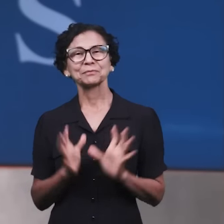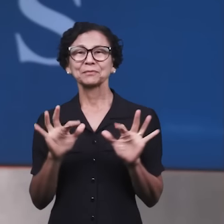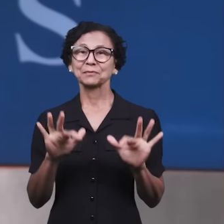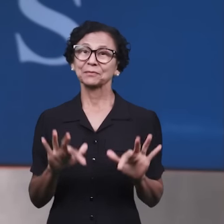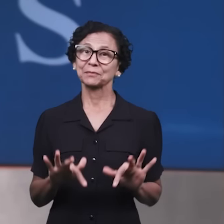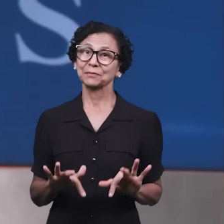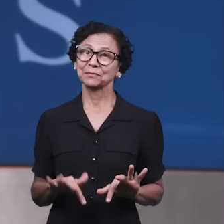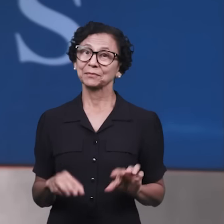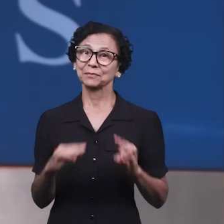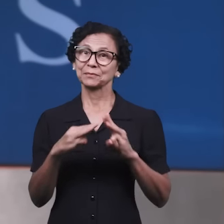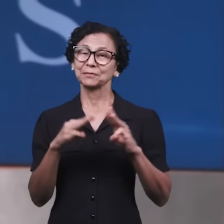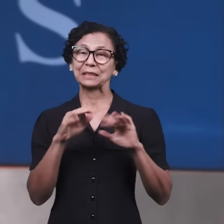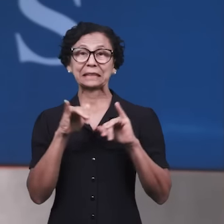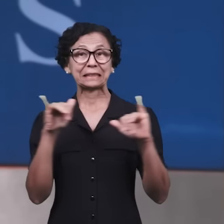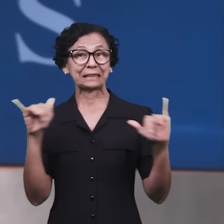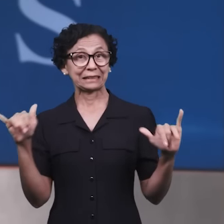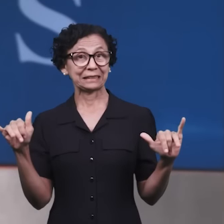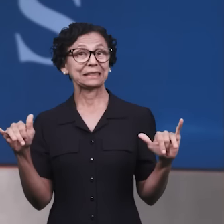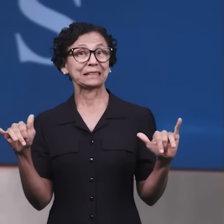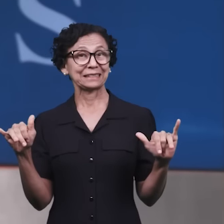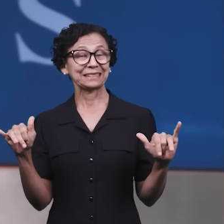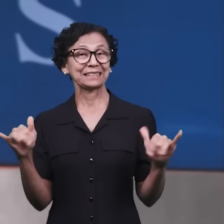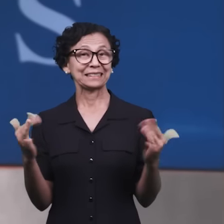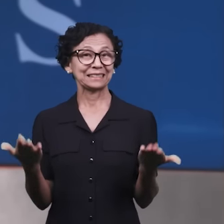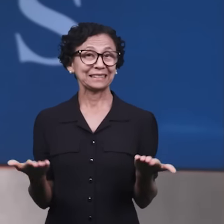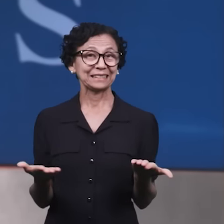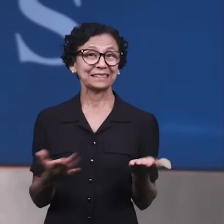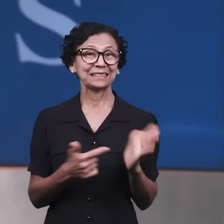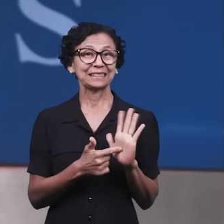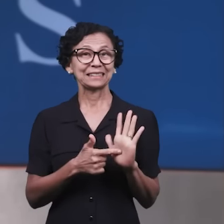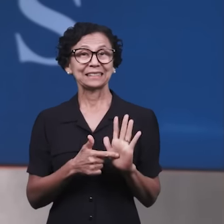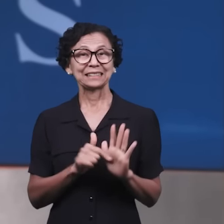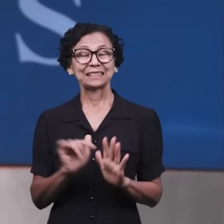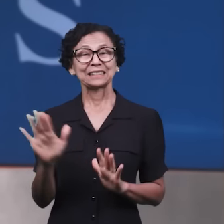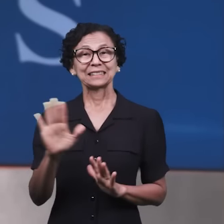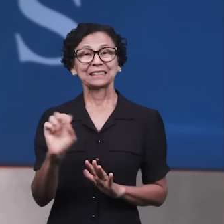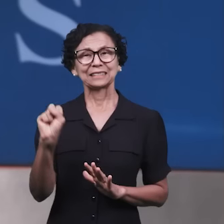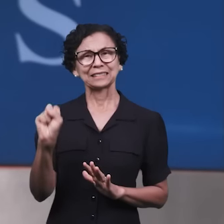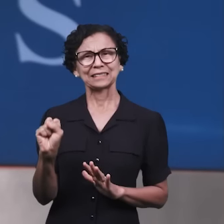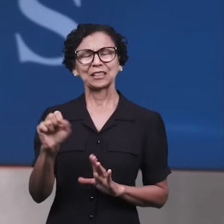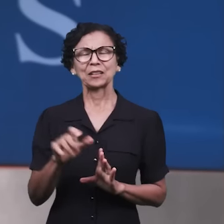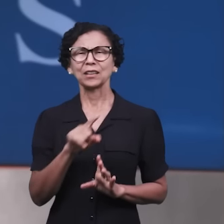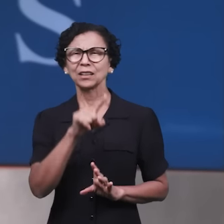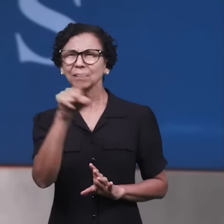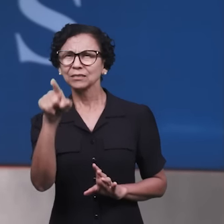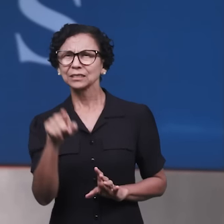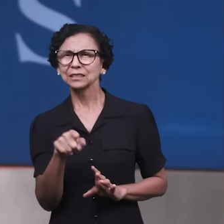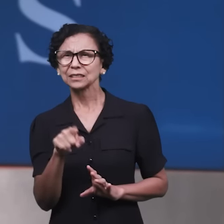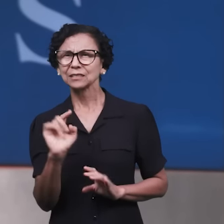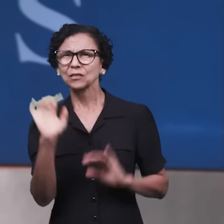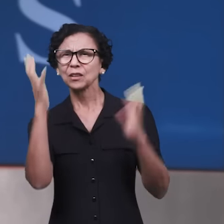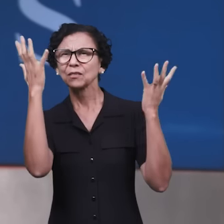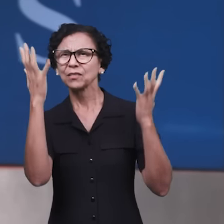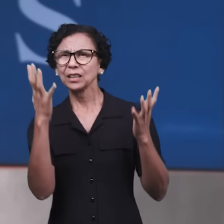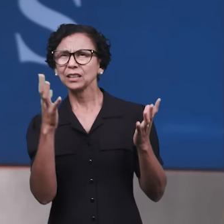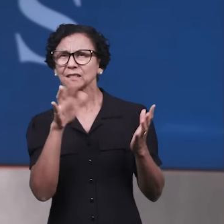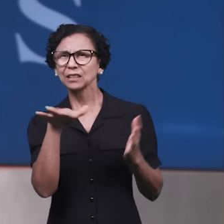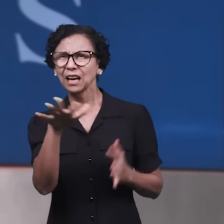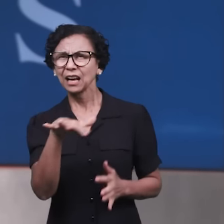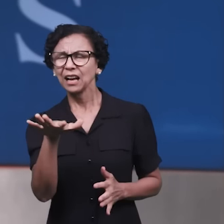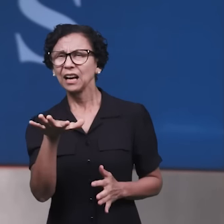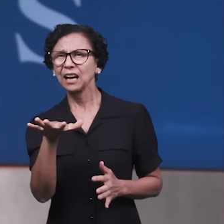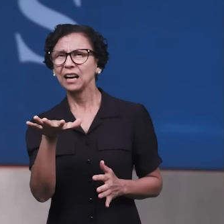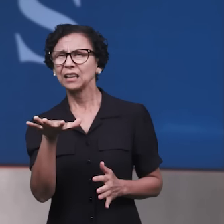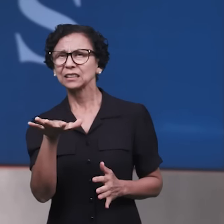chegando aqui ao final de mais uma edição do Money News, falando sobre a região sudeste. E você, tem algum evento que aconteceu aí na sua